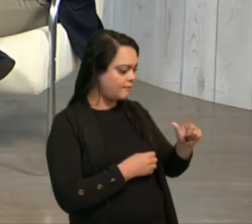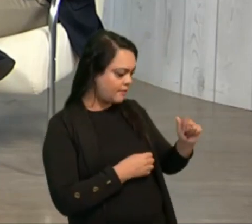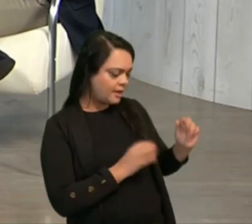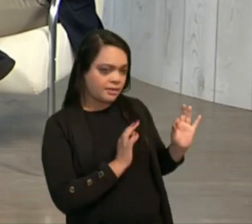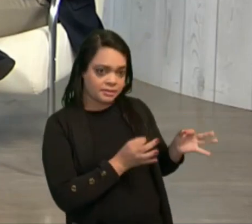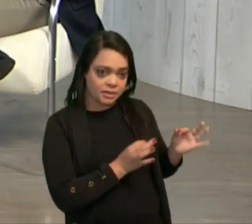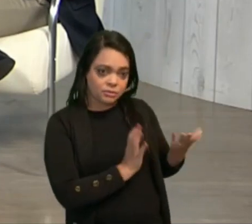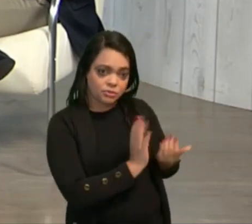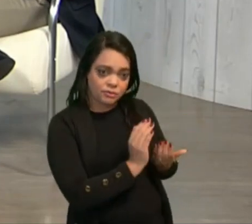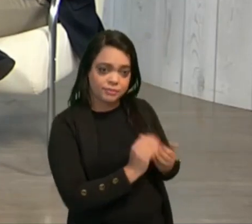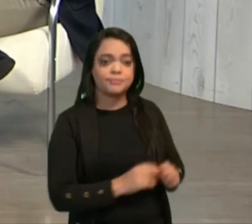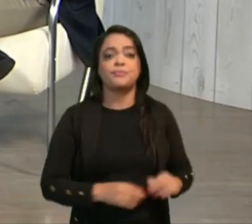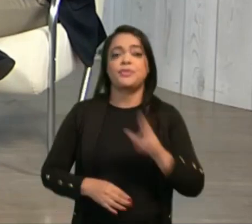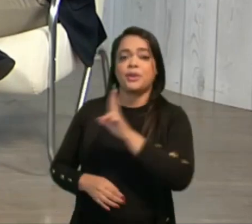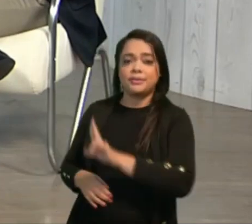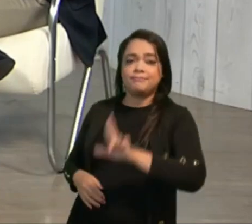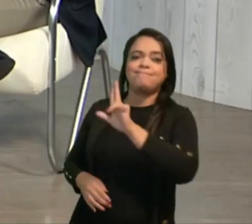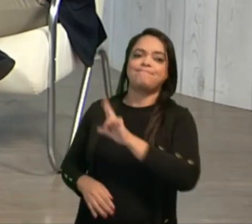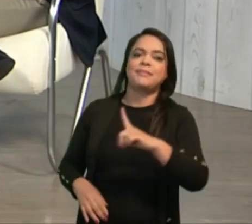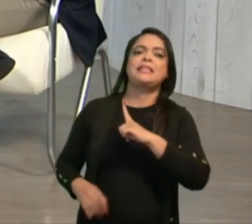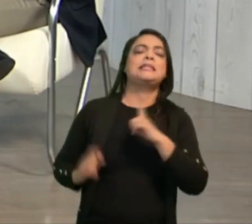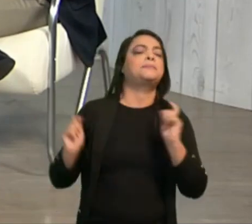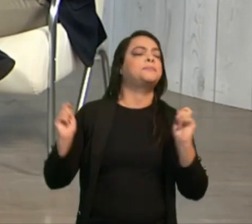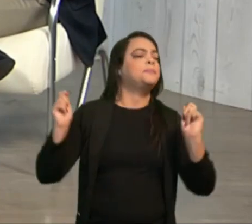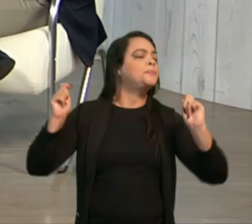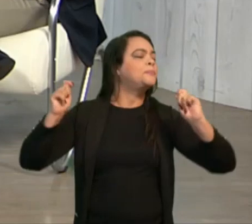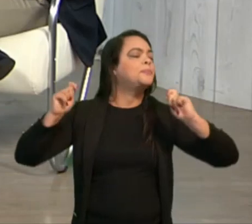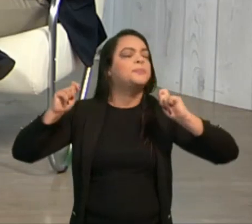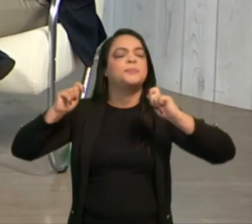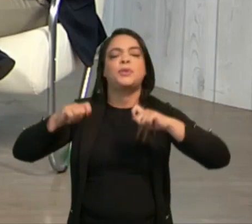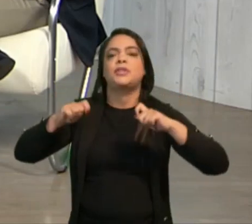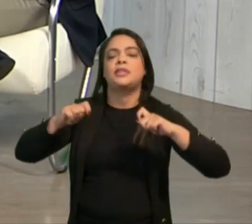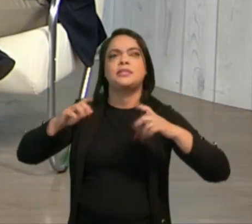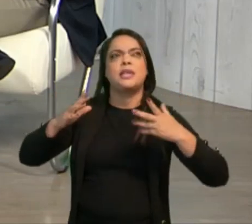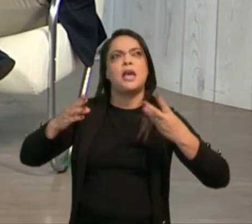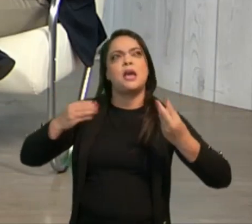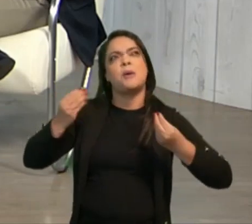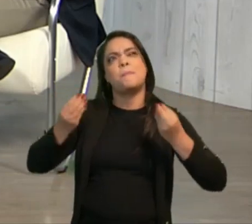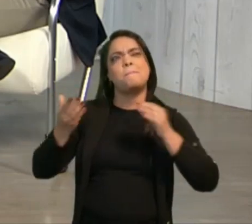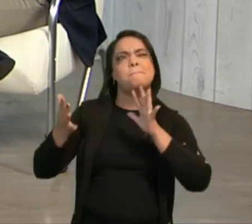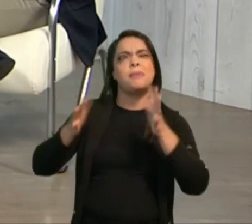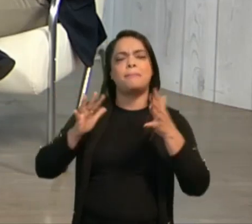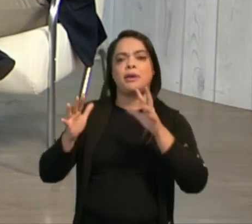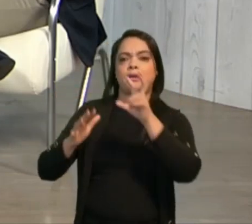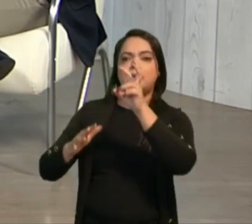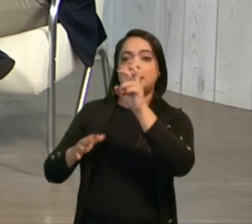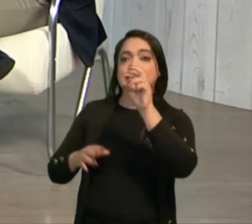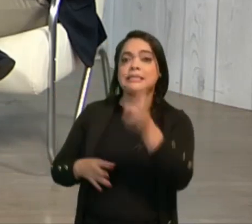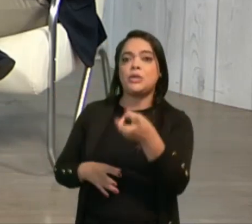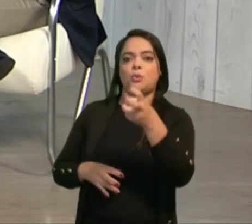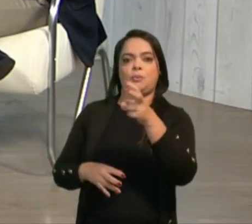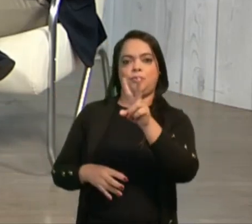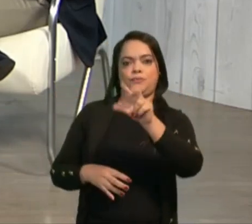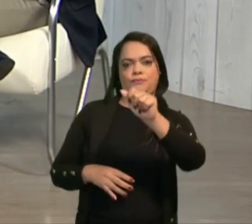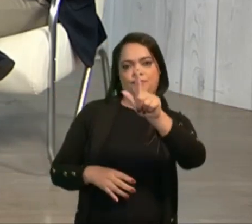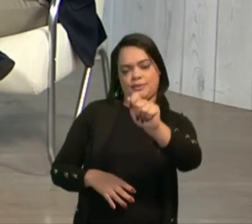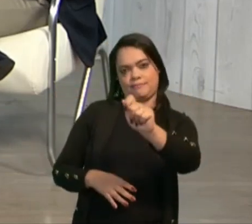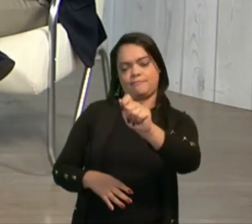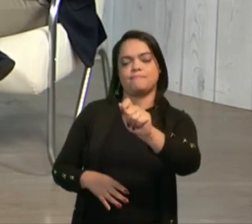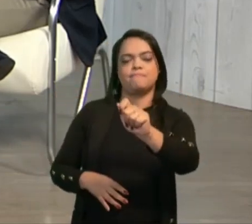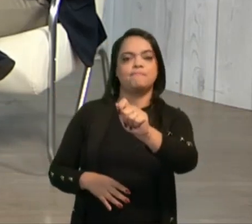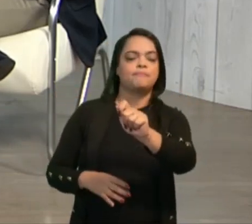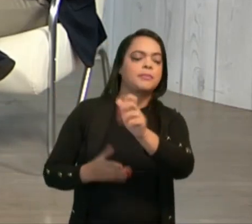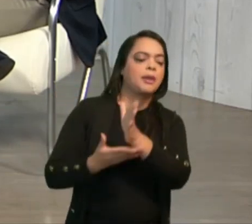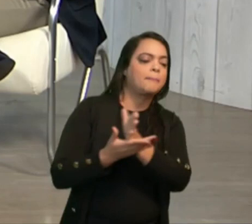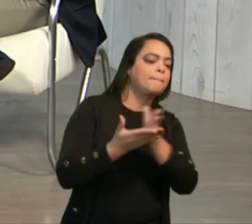categoria. O Berlândia tem potencial para oferecer aproximadamente 5 mil vagas. Parte dessas